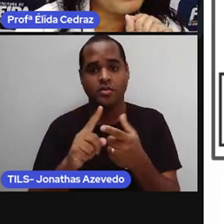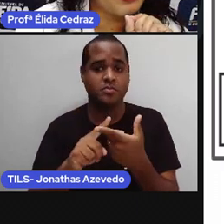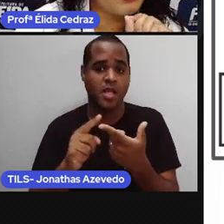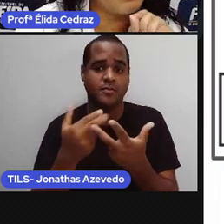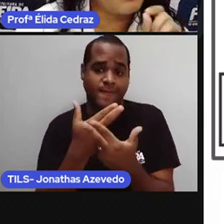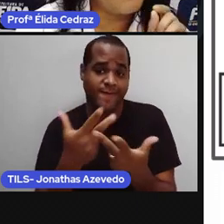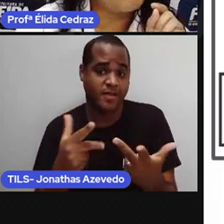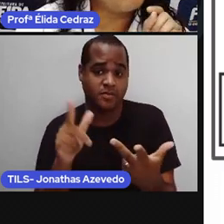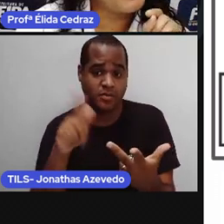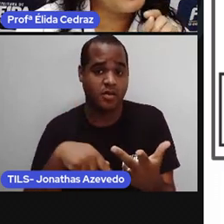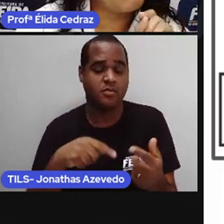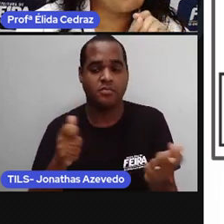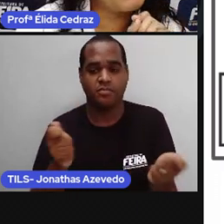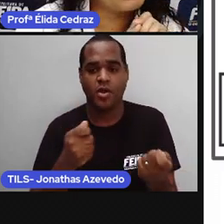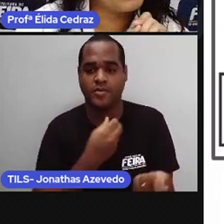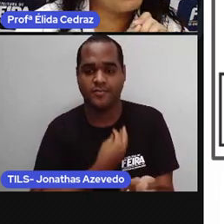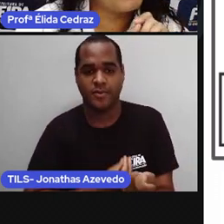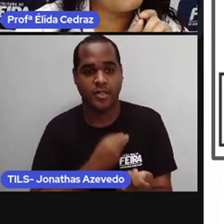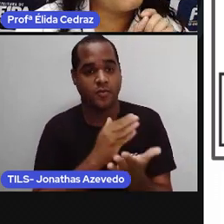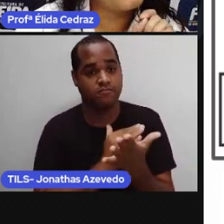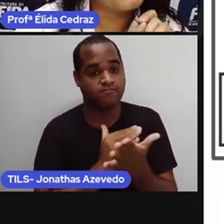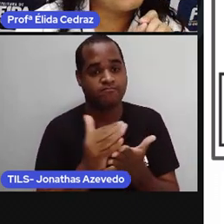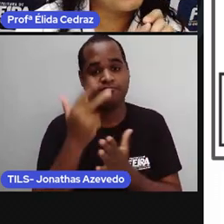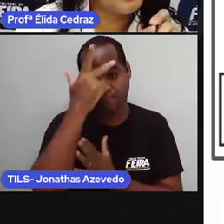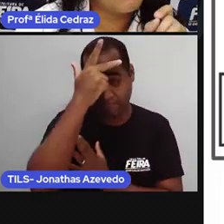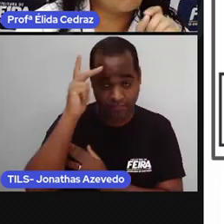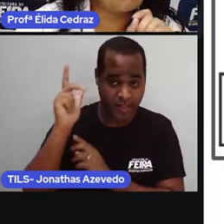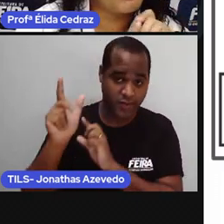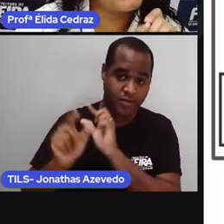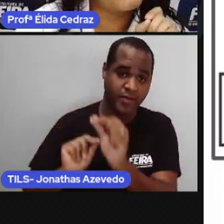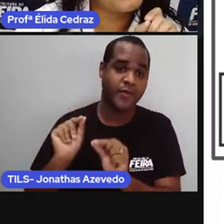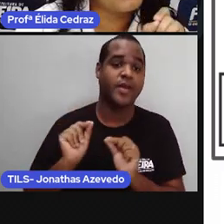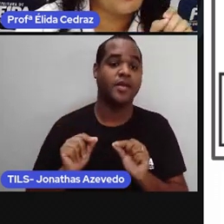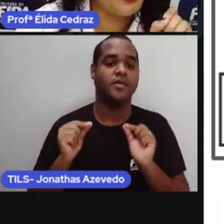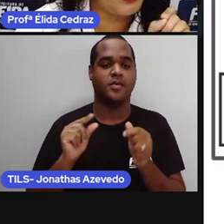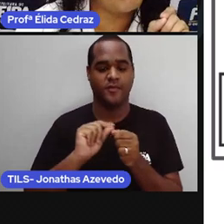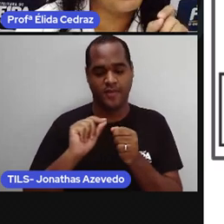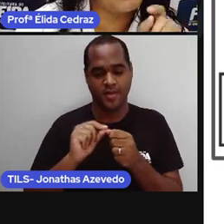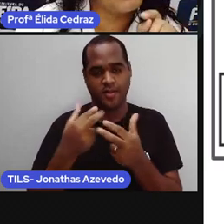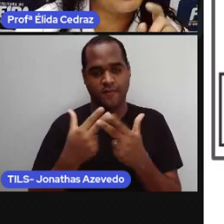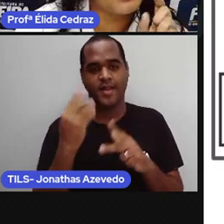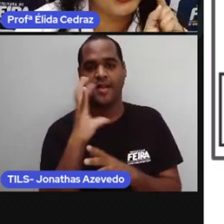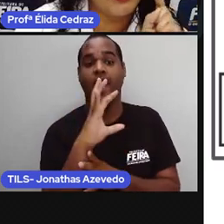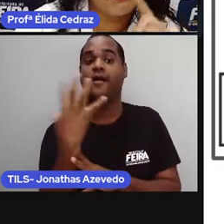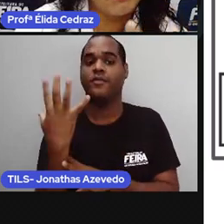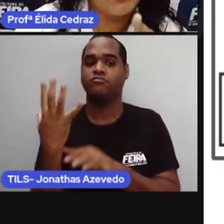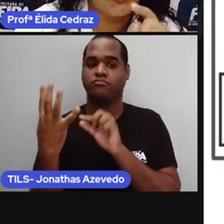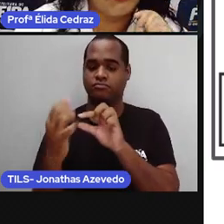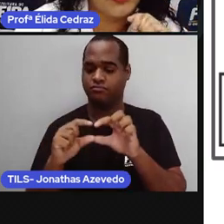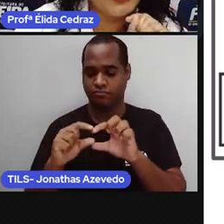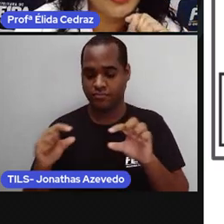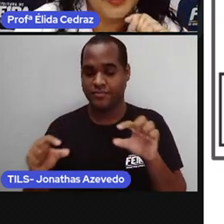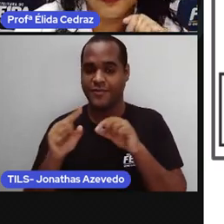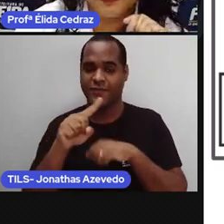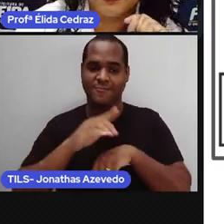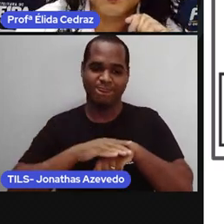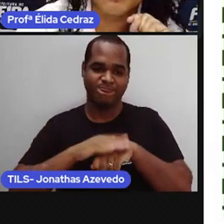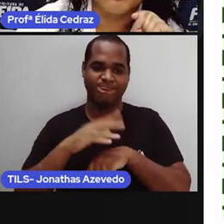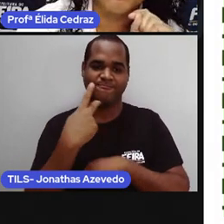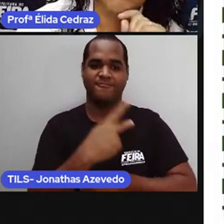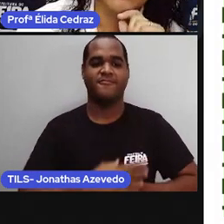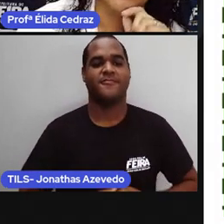começar pela pessoa que está fazendo a árvore. Ou seja, você.